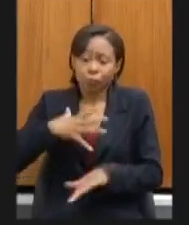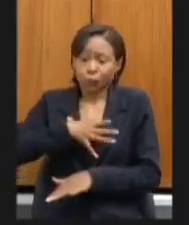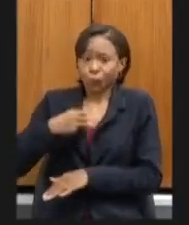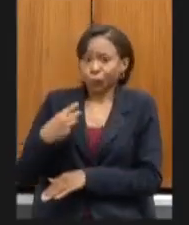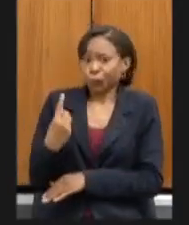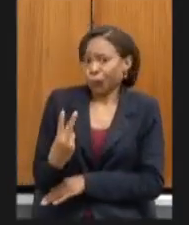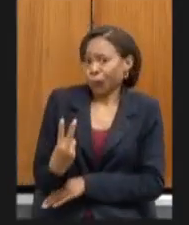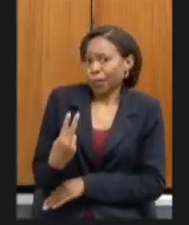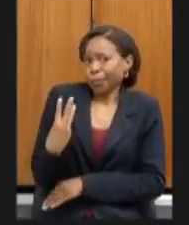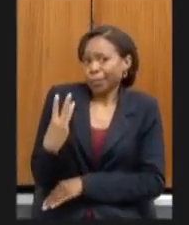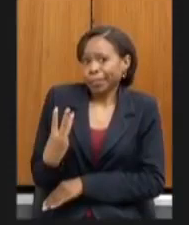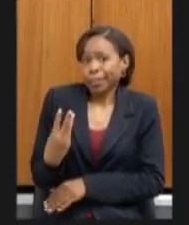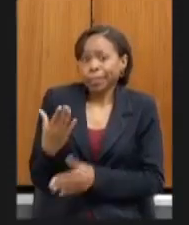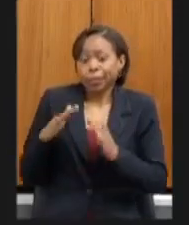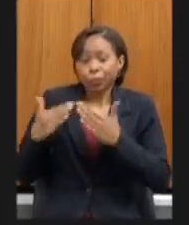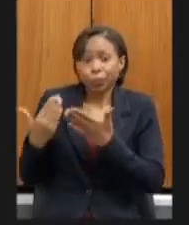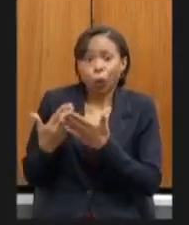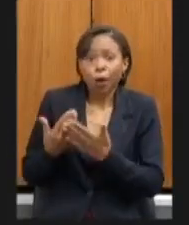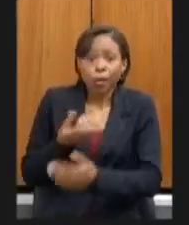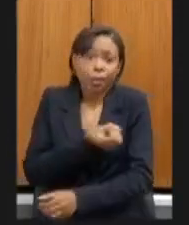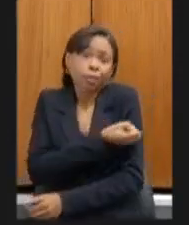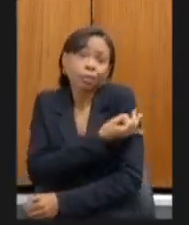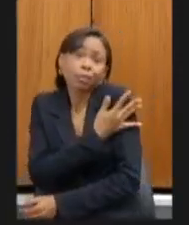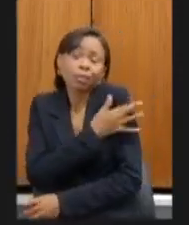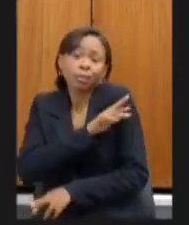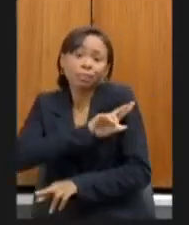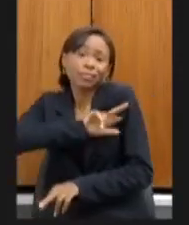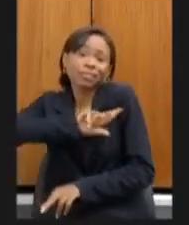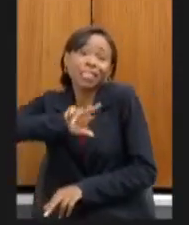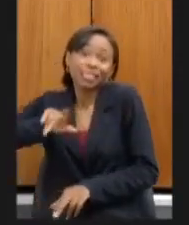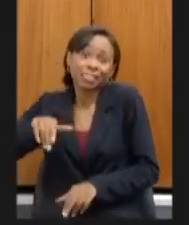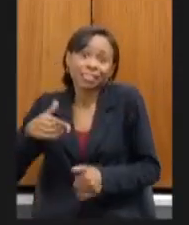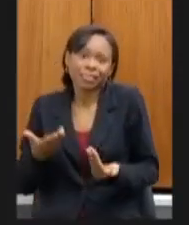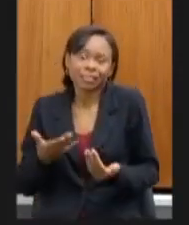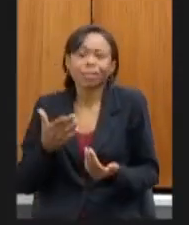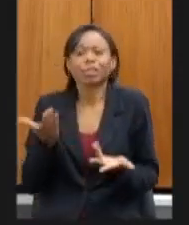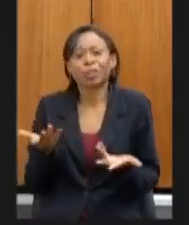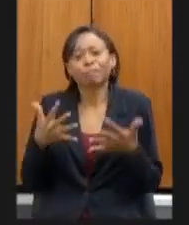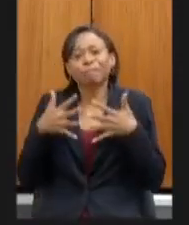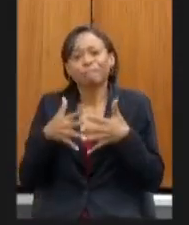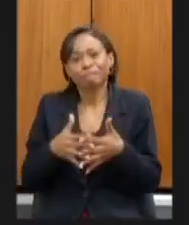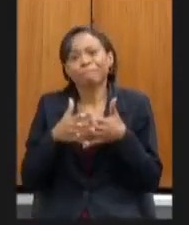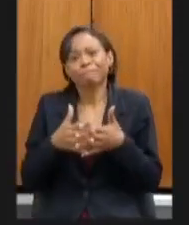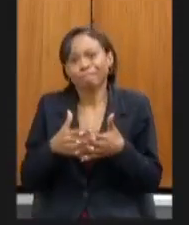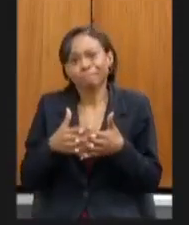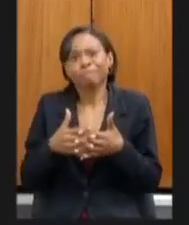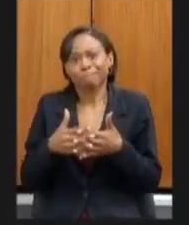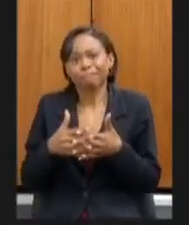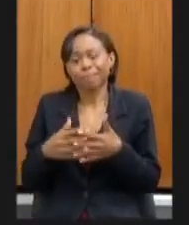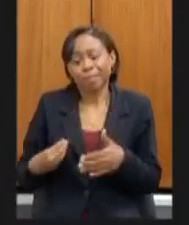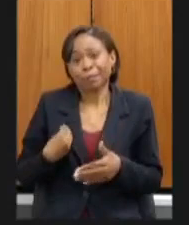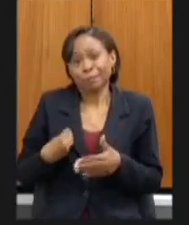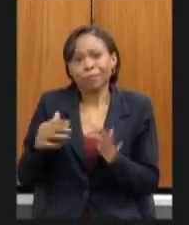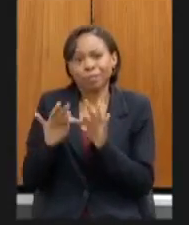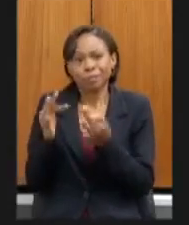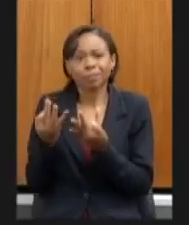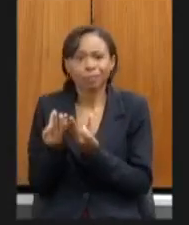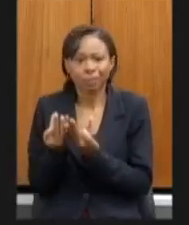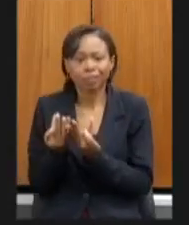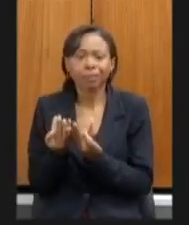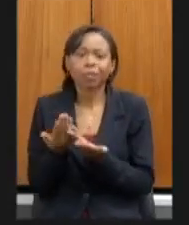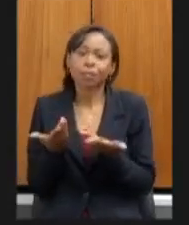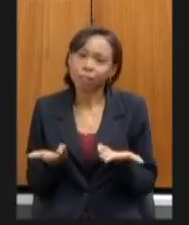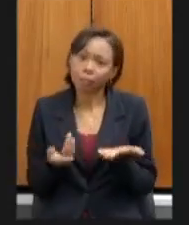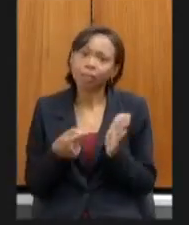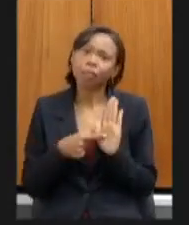em fases diferentes na escola e isso atrapalha a dinâmica da estrutura familiar também então eu queria registrar que